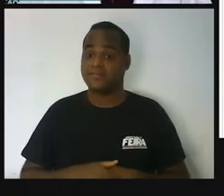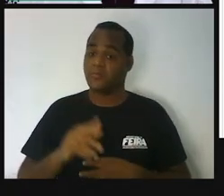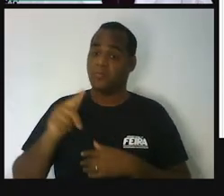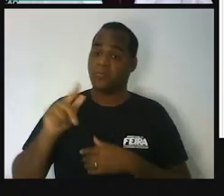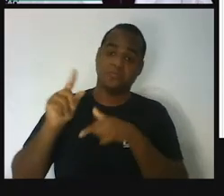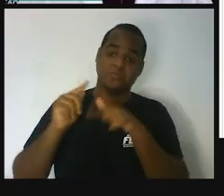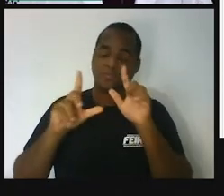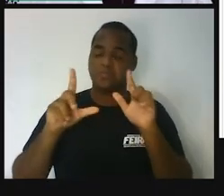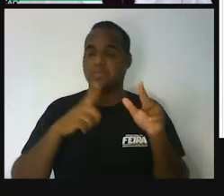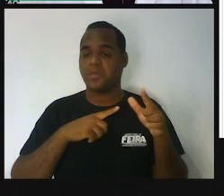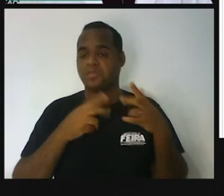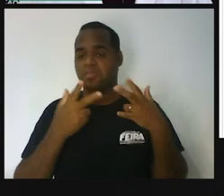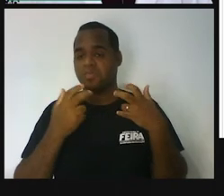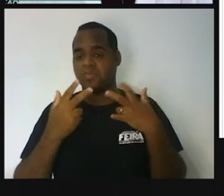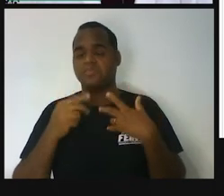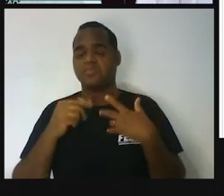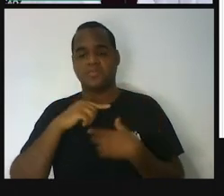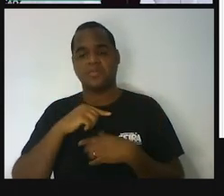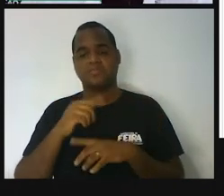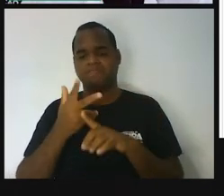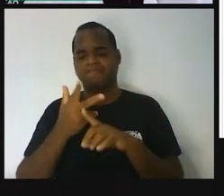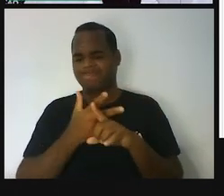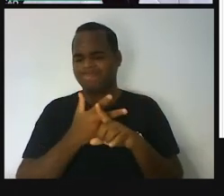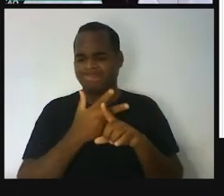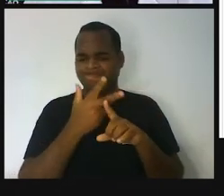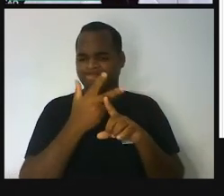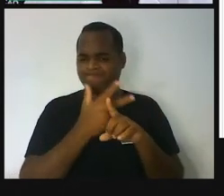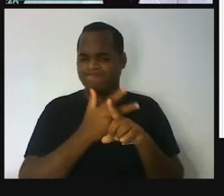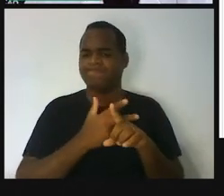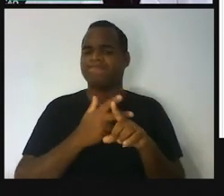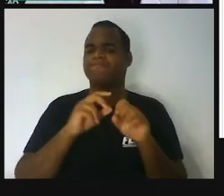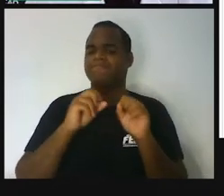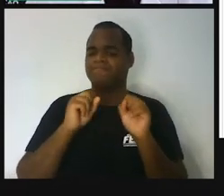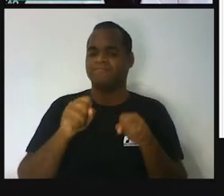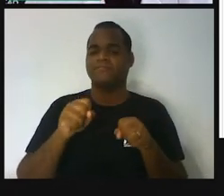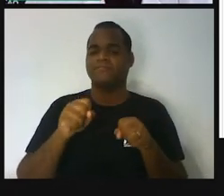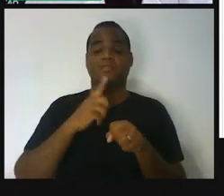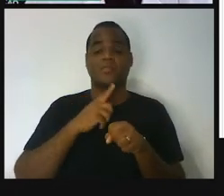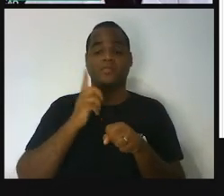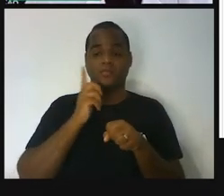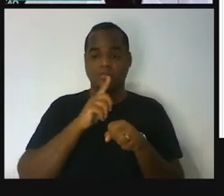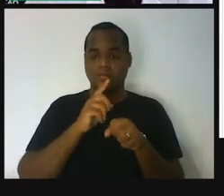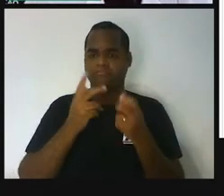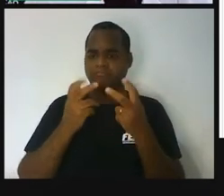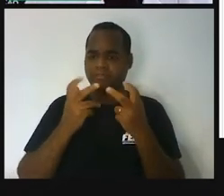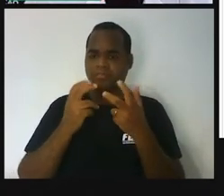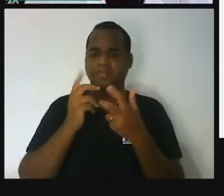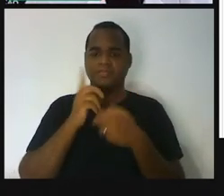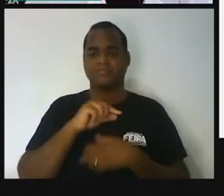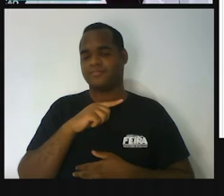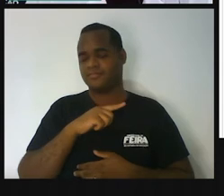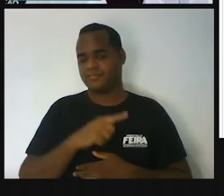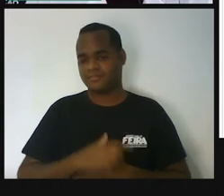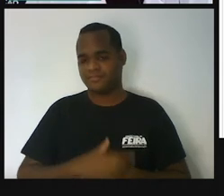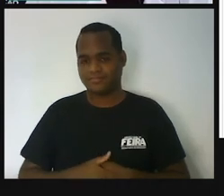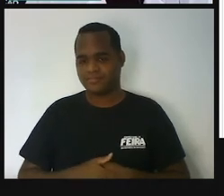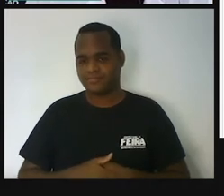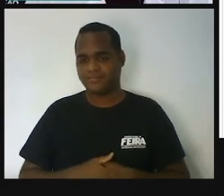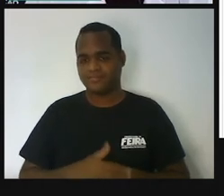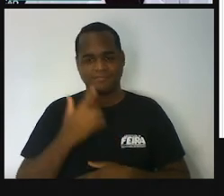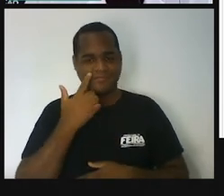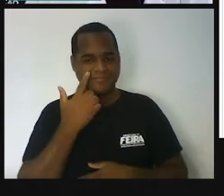outras. Você já pode procurar aqui outras que você consiga perceber. Quer ver só?